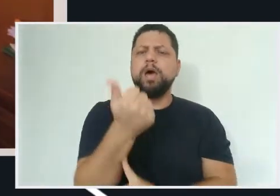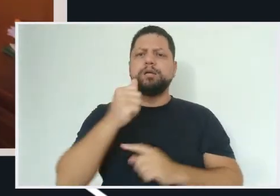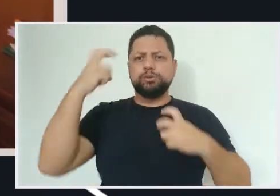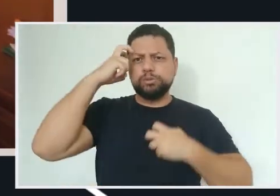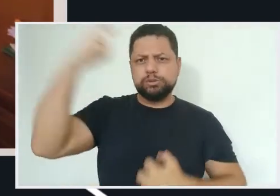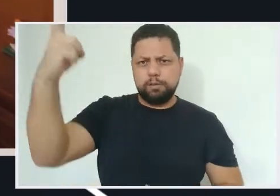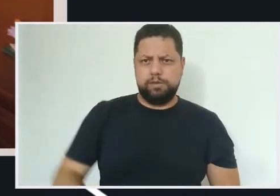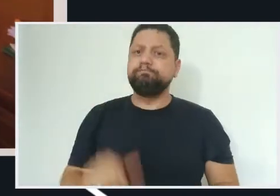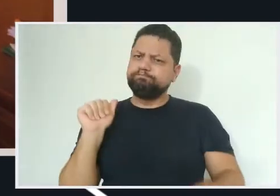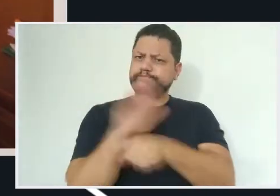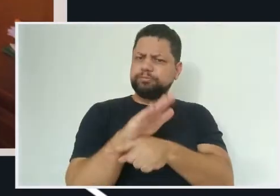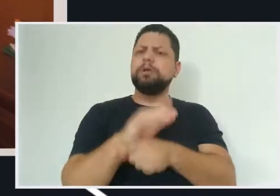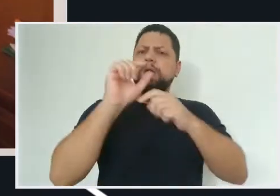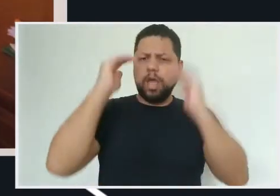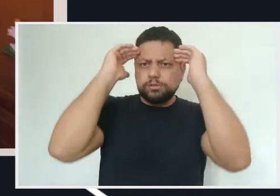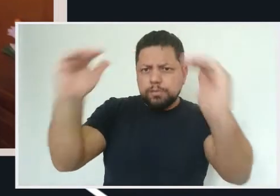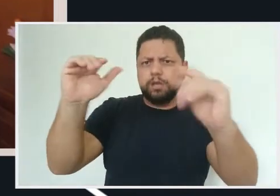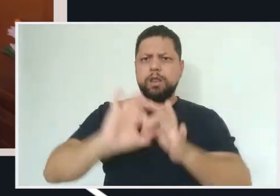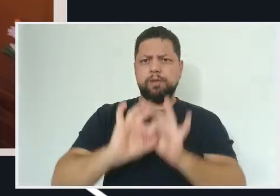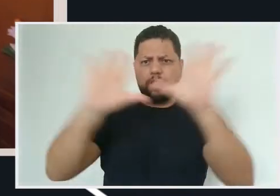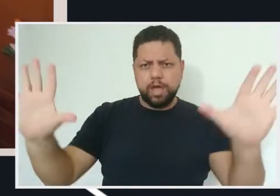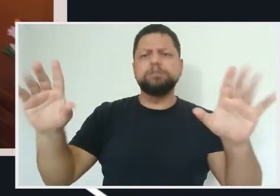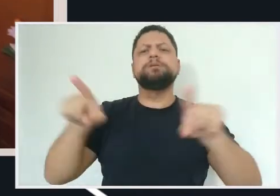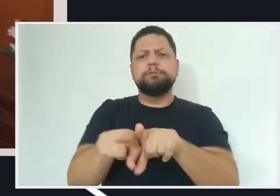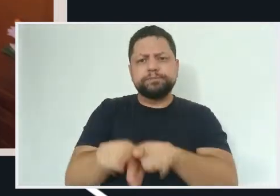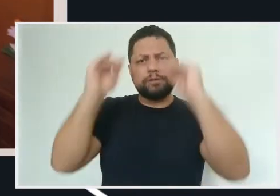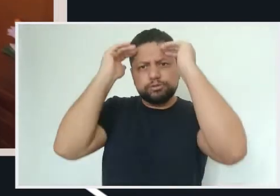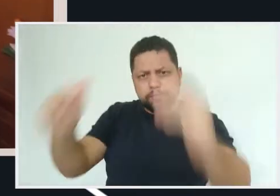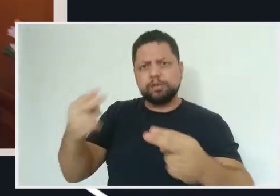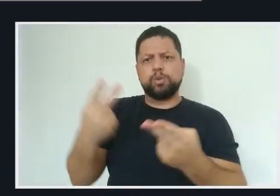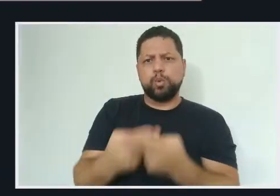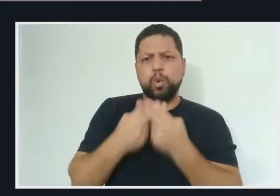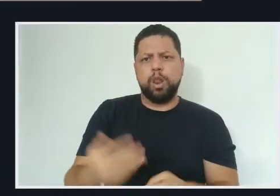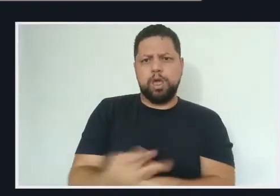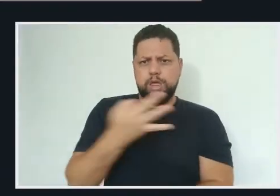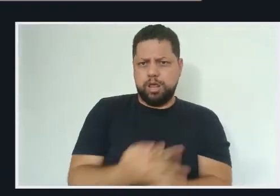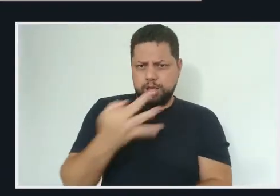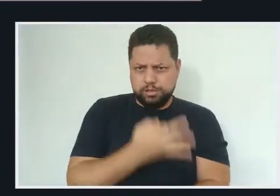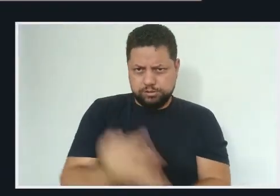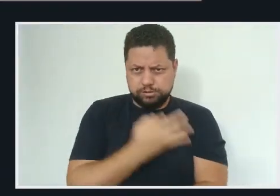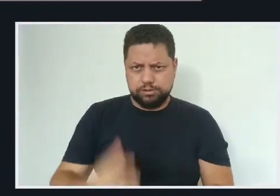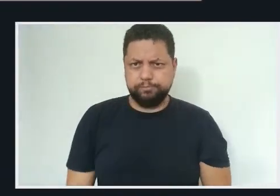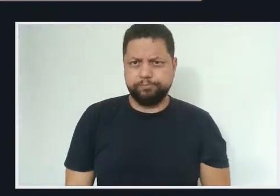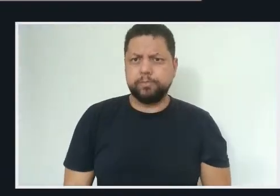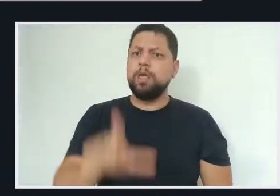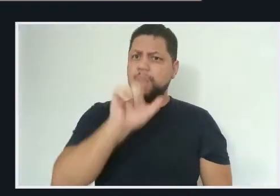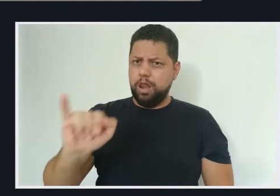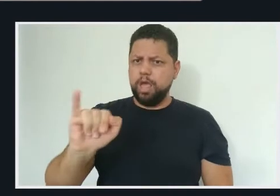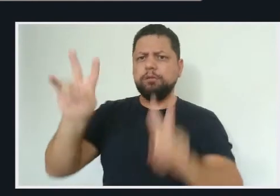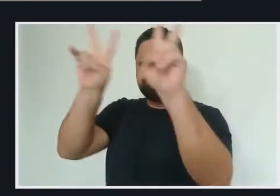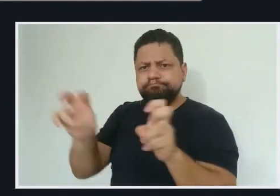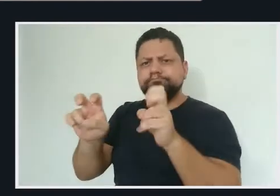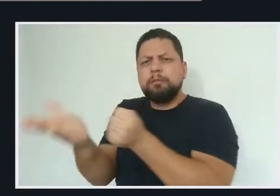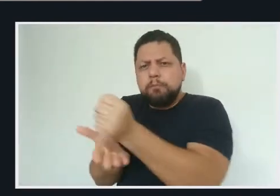pesquisar e divulgar a cultura, o pensamento, a arte e o saber. E violam o princípio de respeito